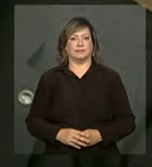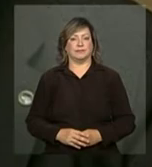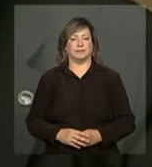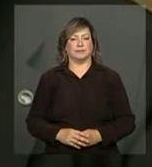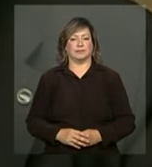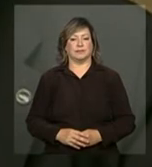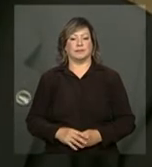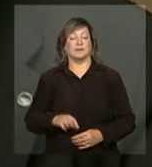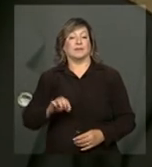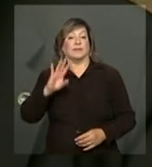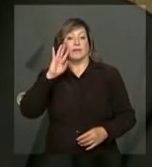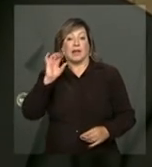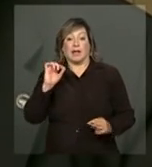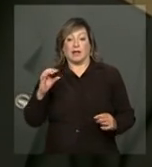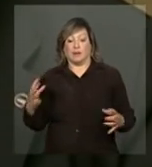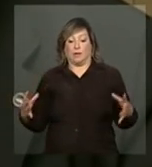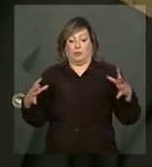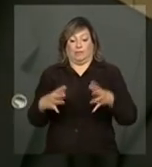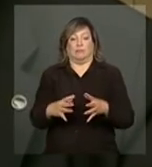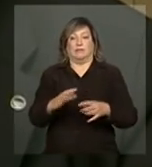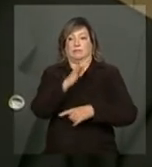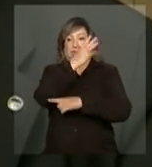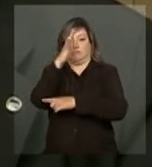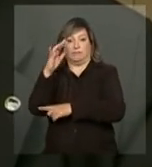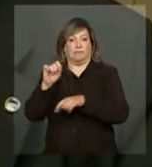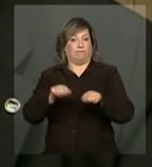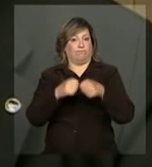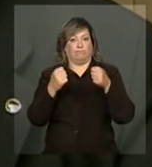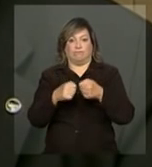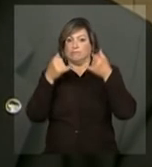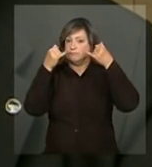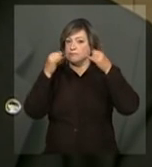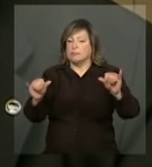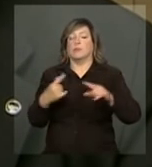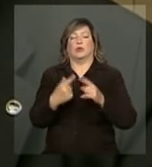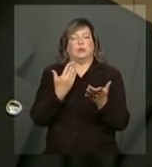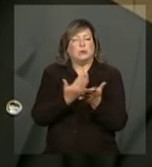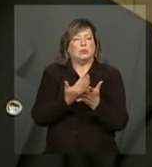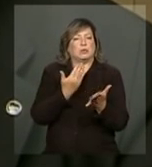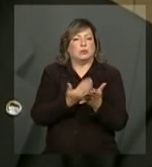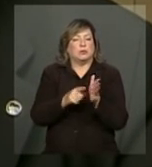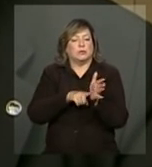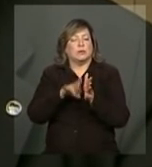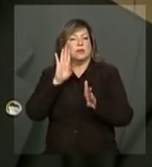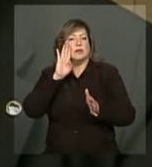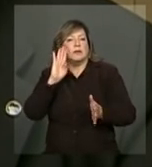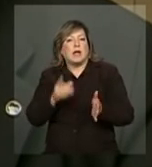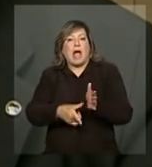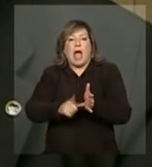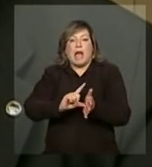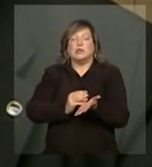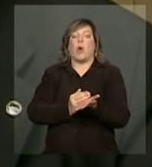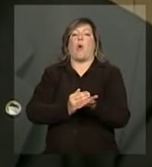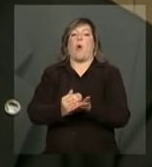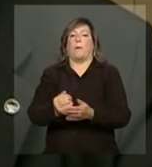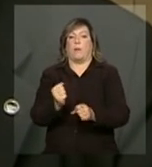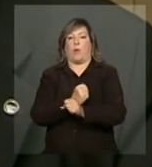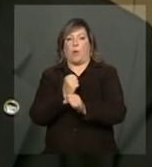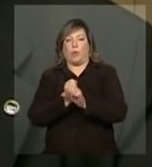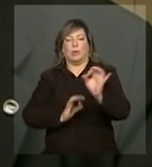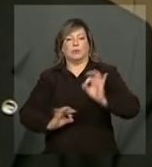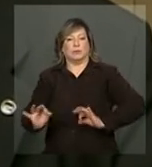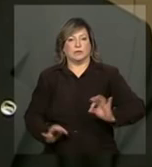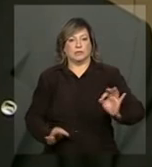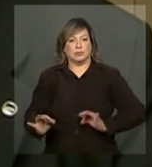O impacto ambiental dessas usinas é devidamente estudado na fase de, digamos, o chamado que nós